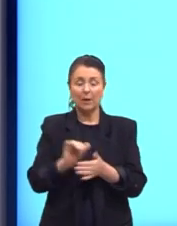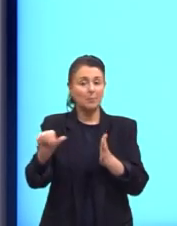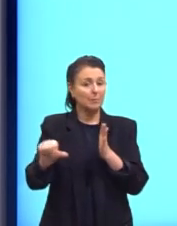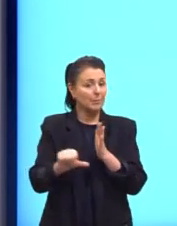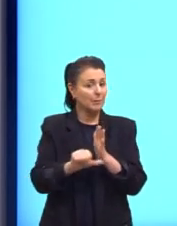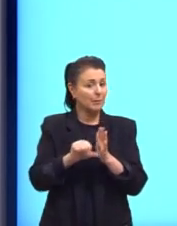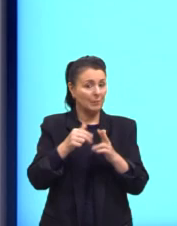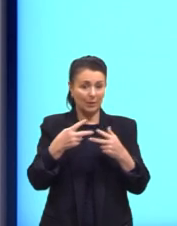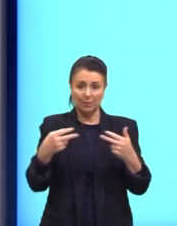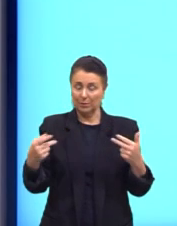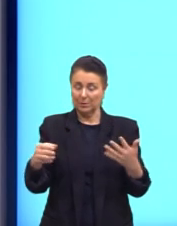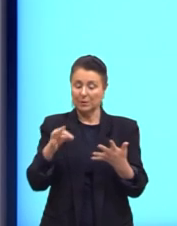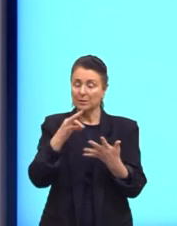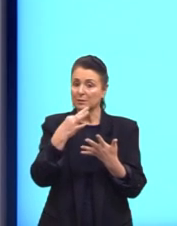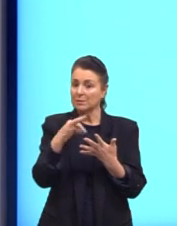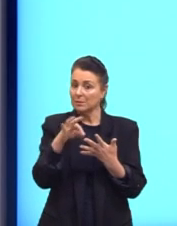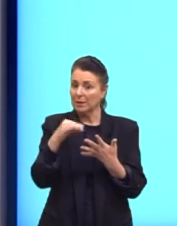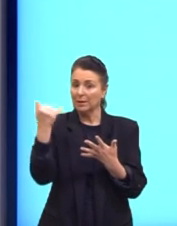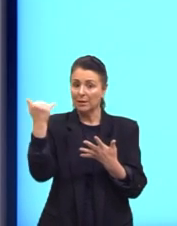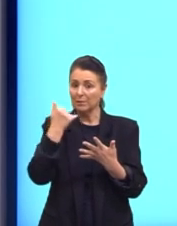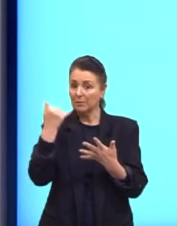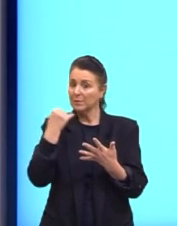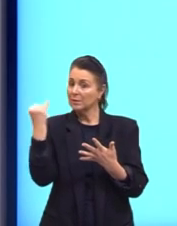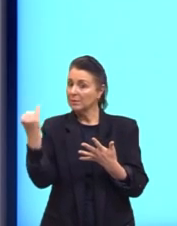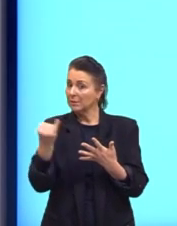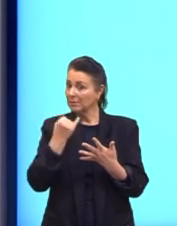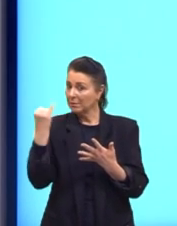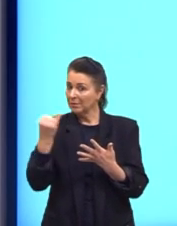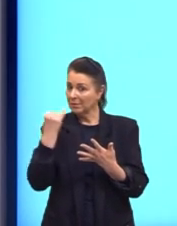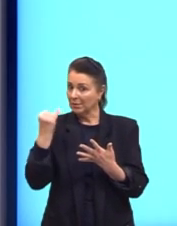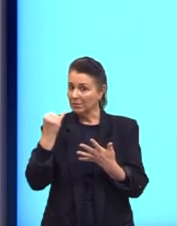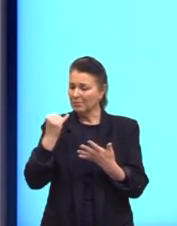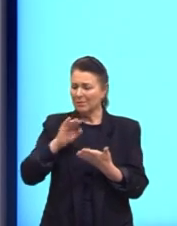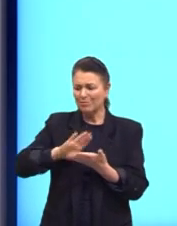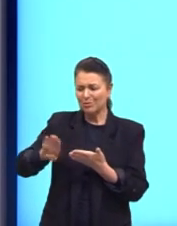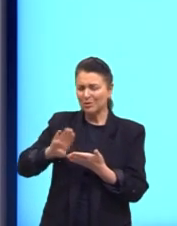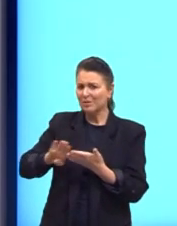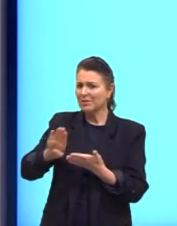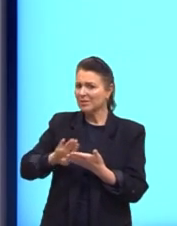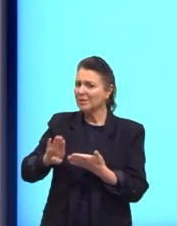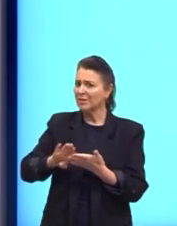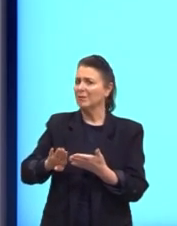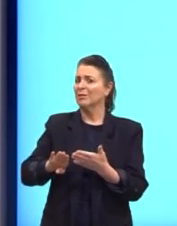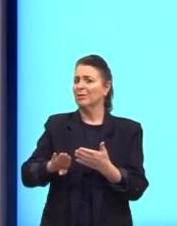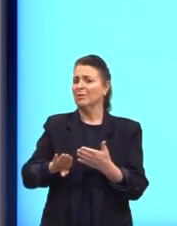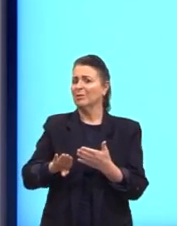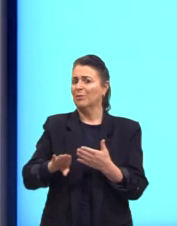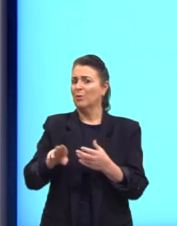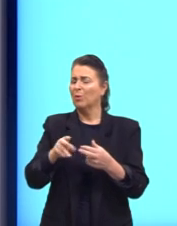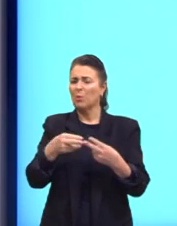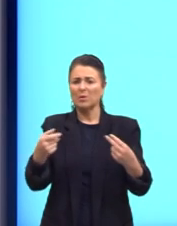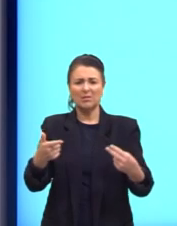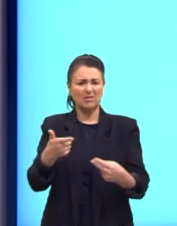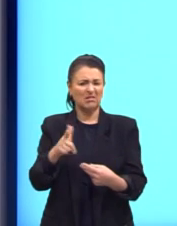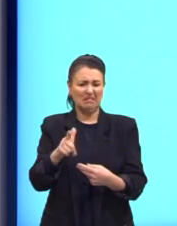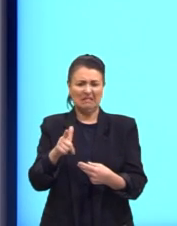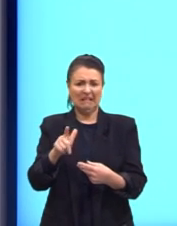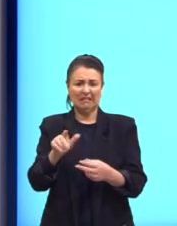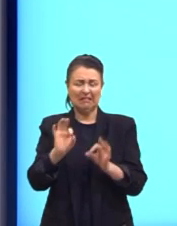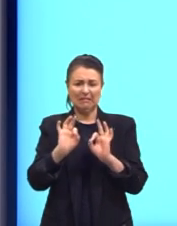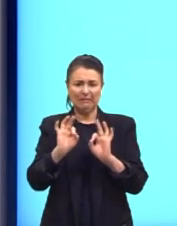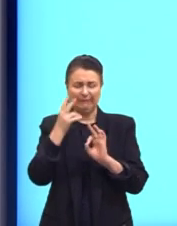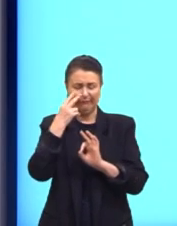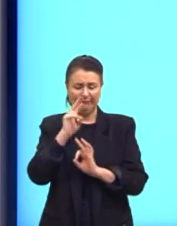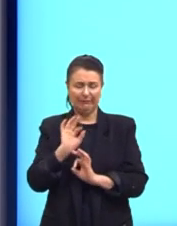aqui a nossa, uma informação crucial para a gente ir eliminando as nossas alternativas. Nós sabemos o